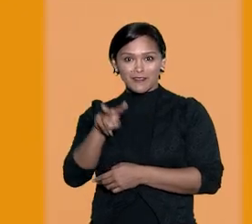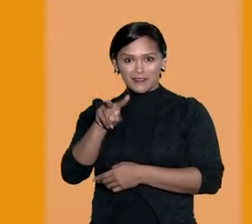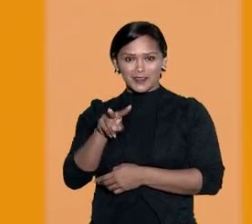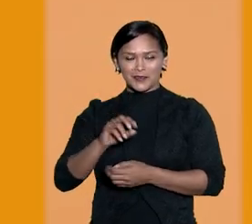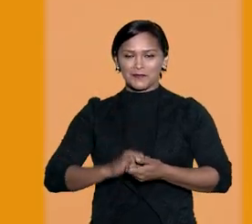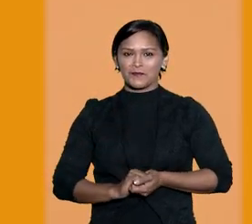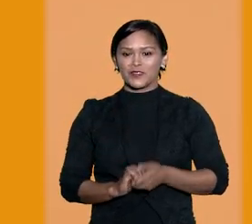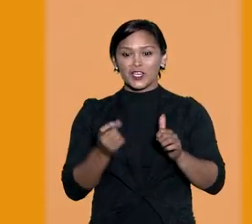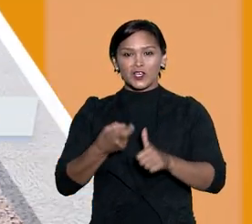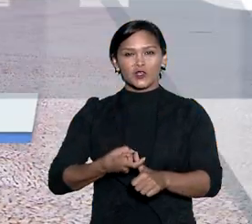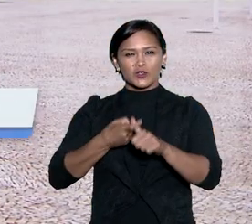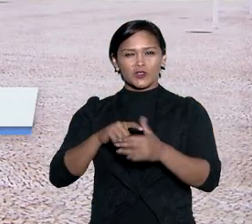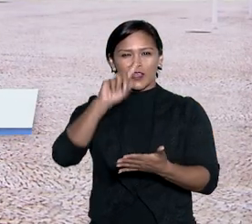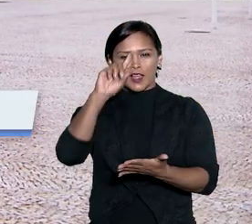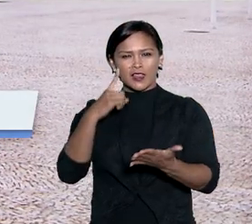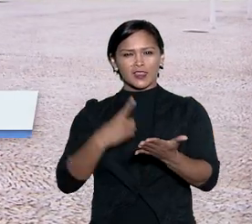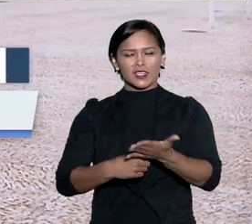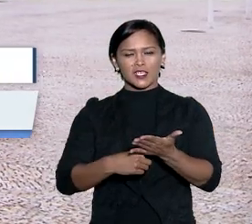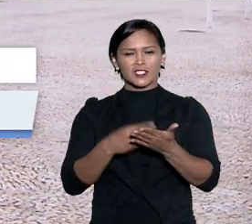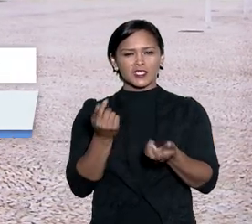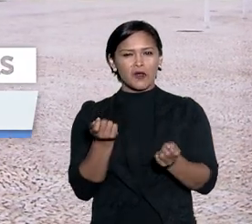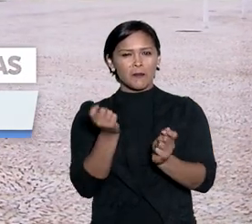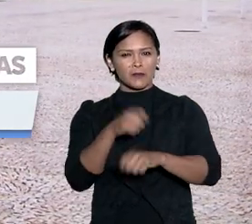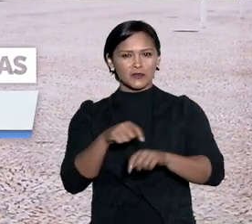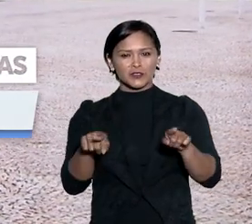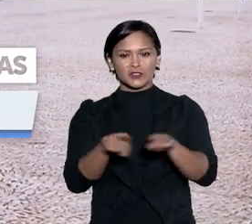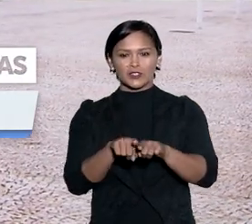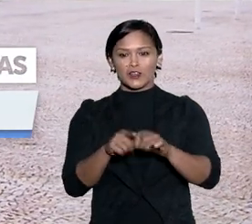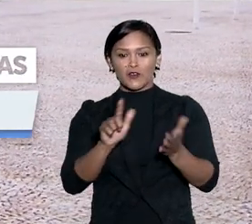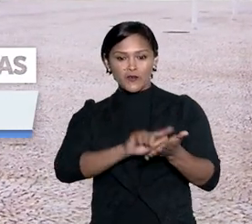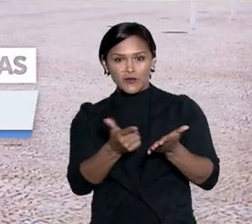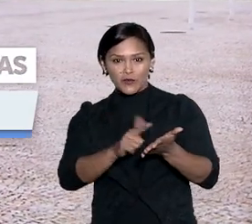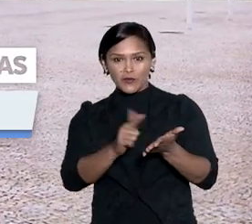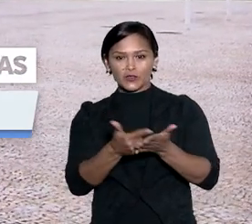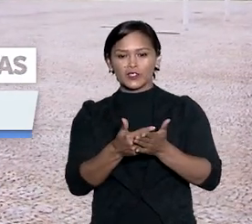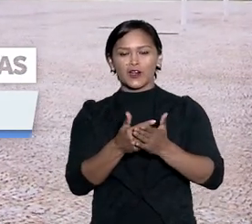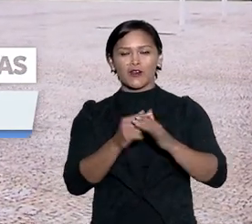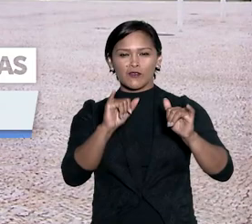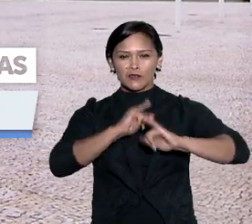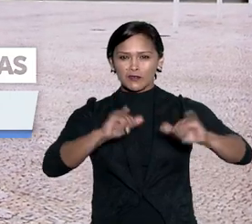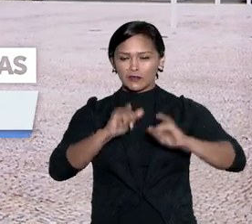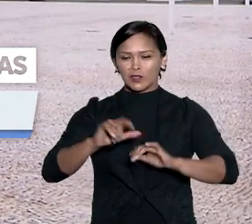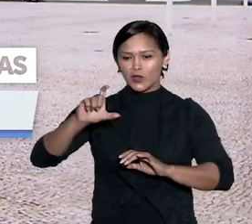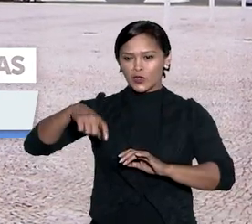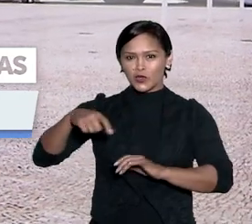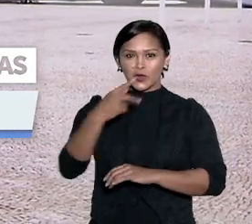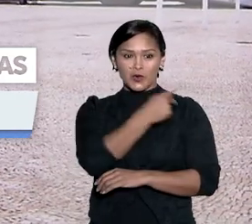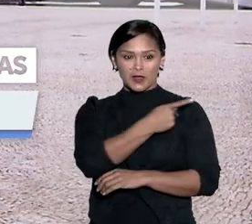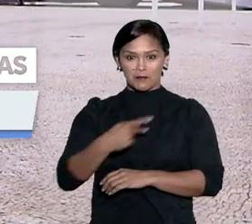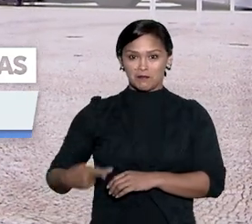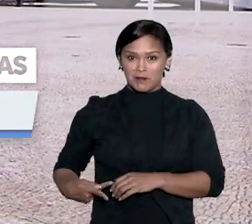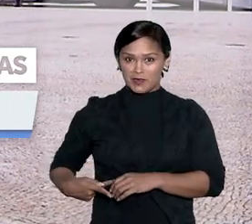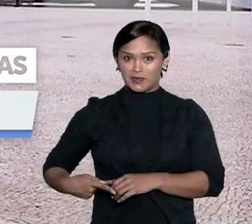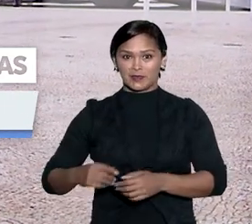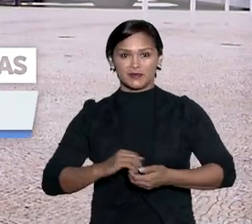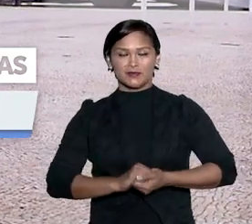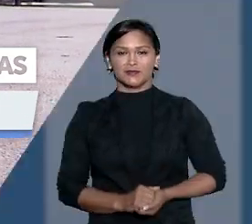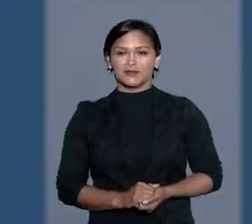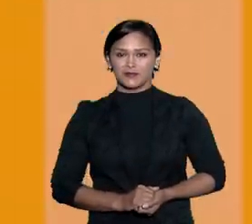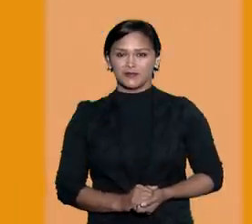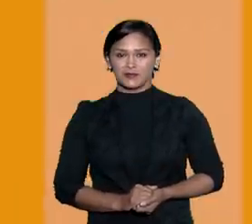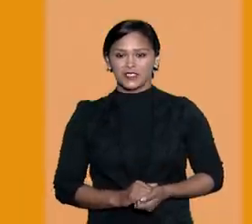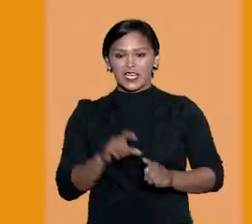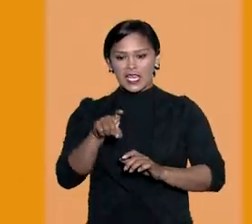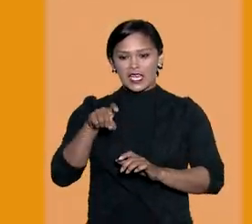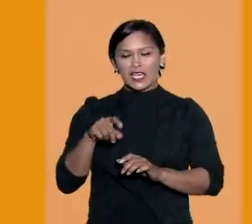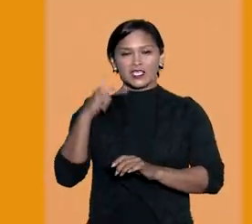você vai ver suspensa decisão que permitiu acesso de jornal a dados sigilosos de cartão da Presidência da República.